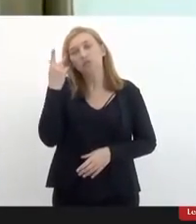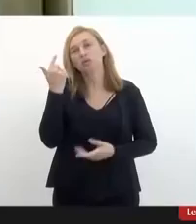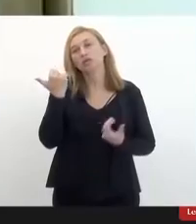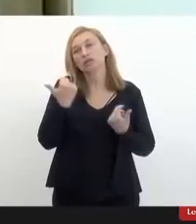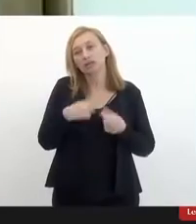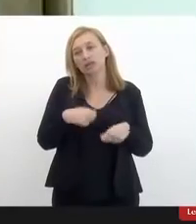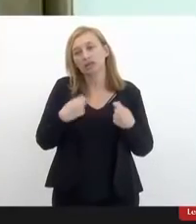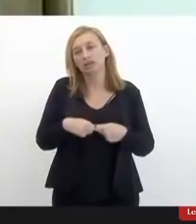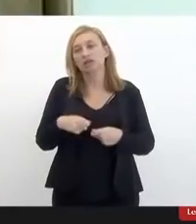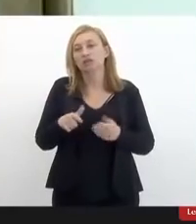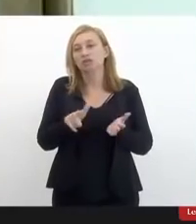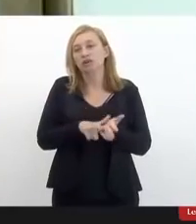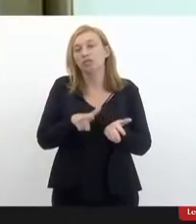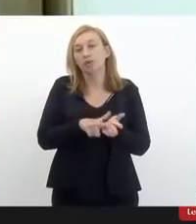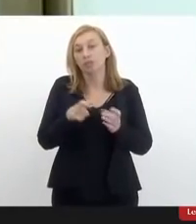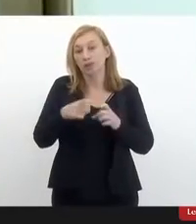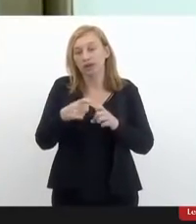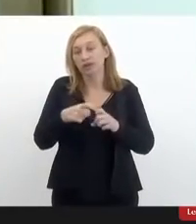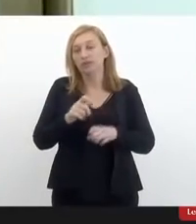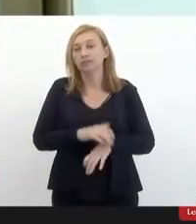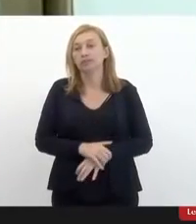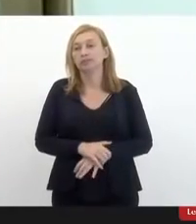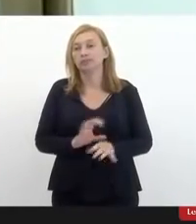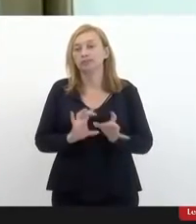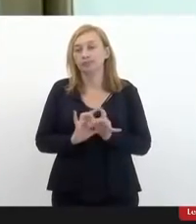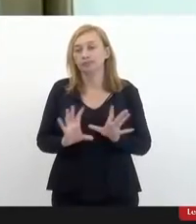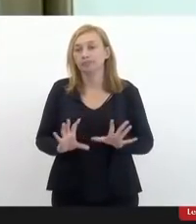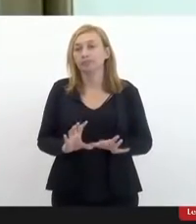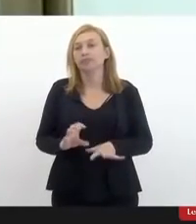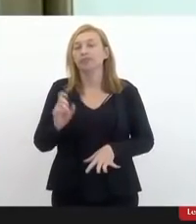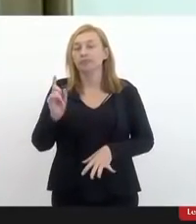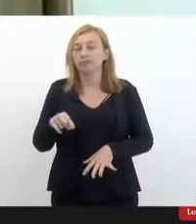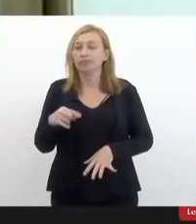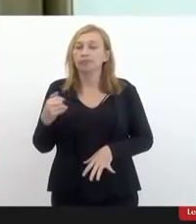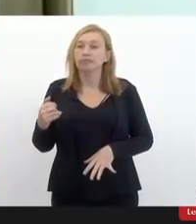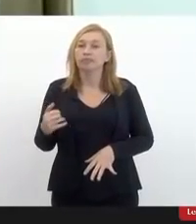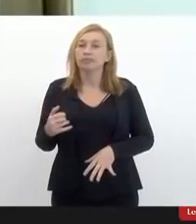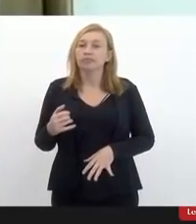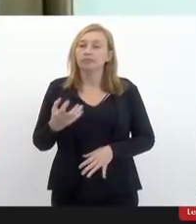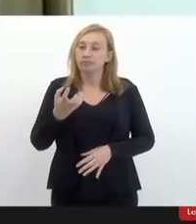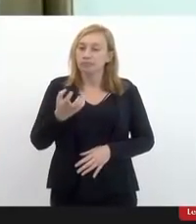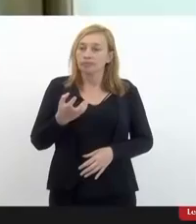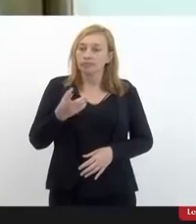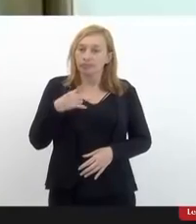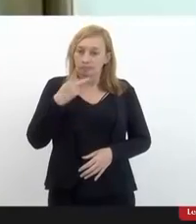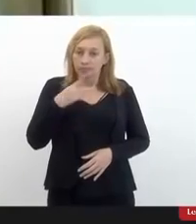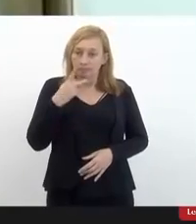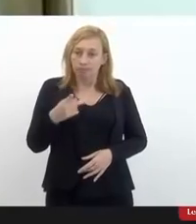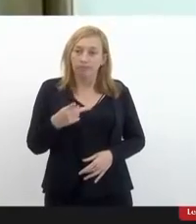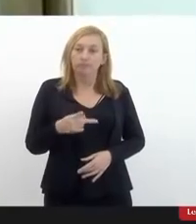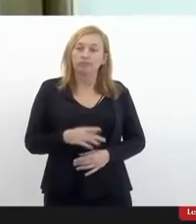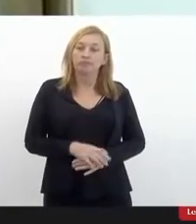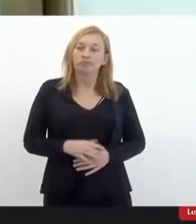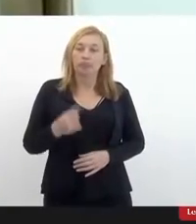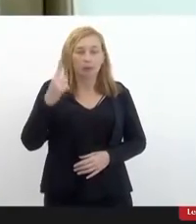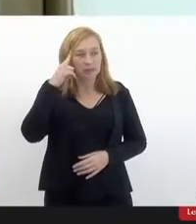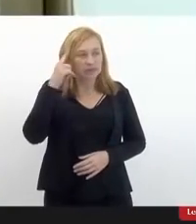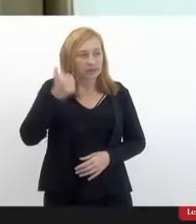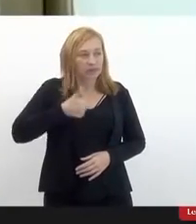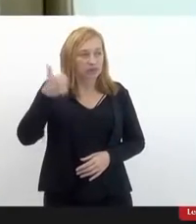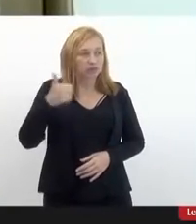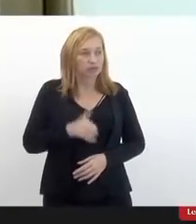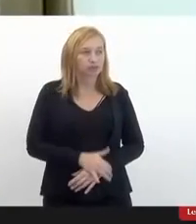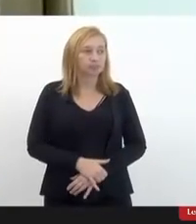necessitam do laudo, né? Então, isso é algo que eu gostaria de manifestar a ser pensado.